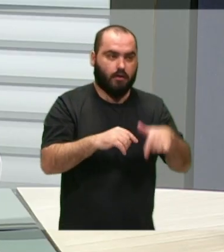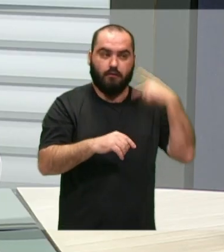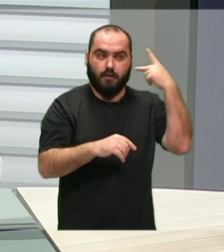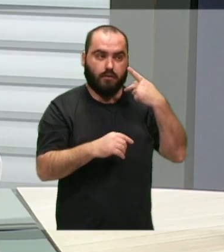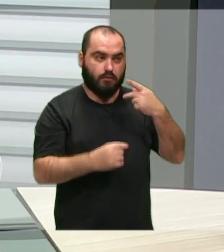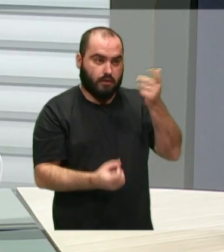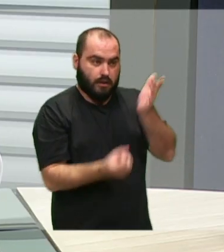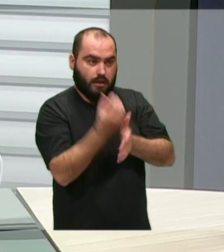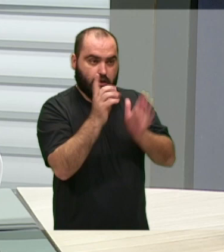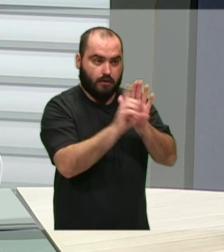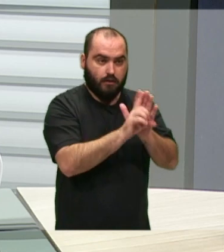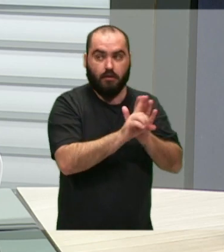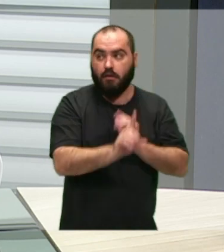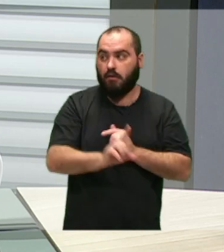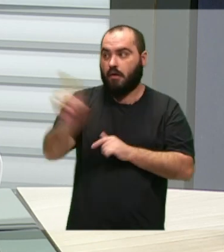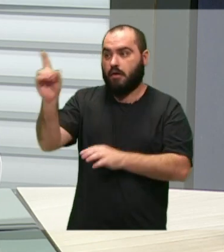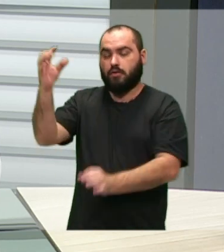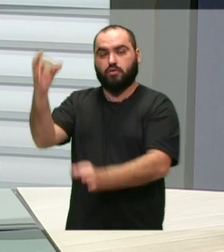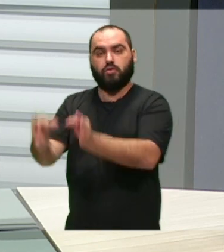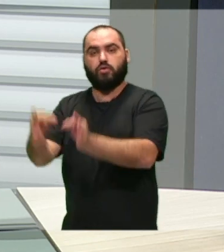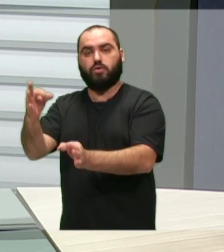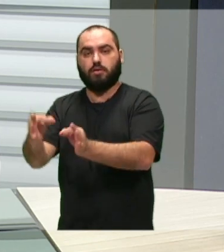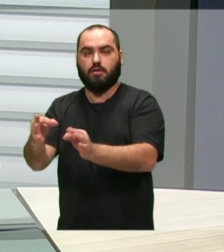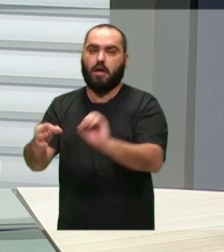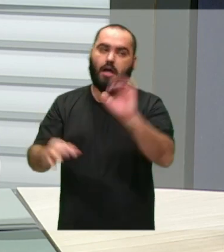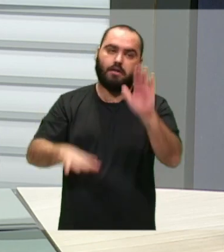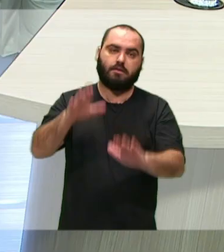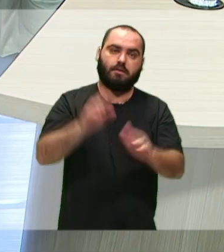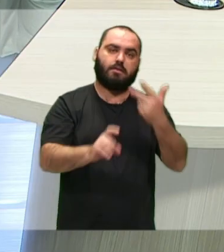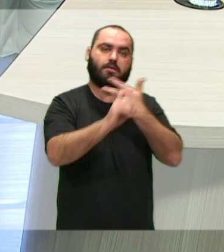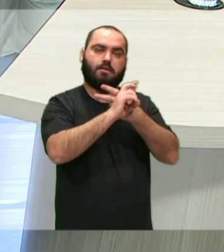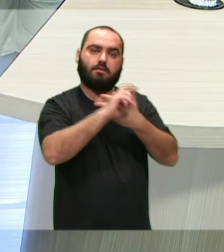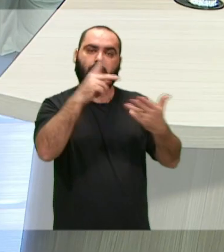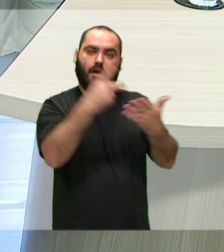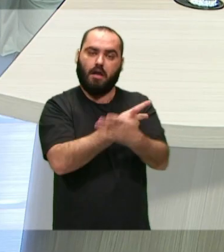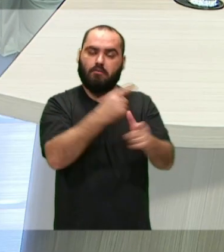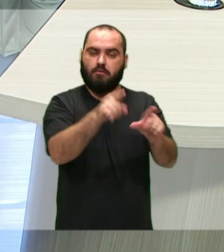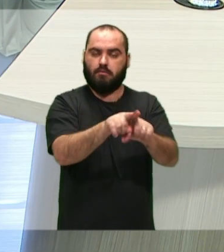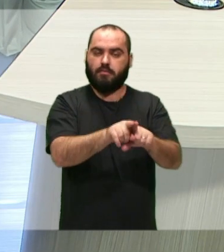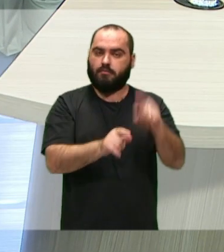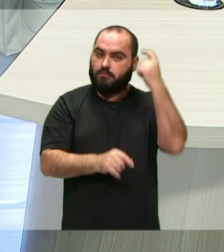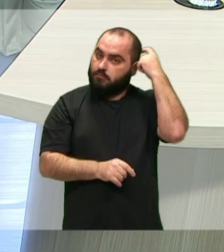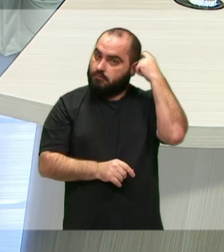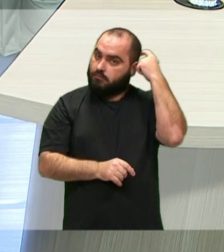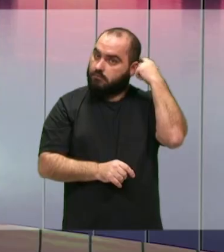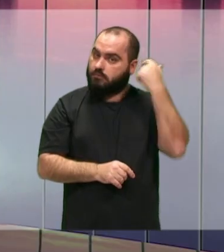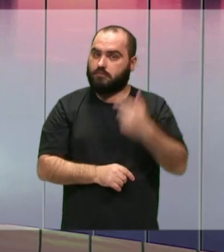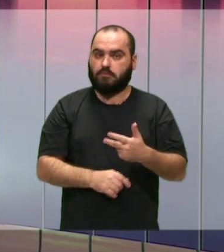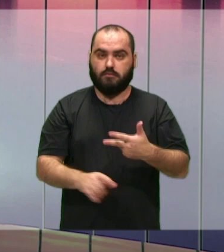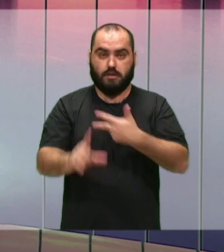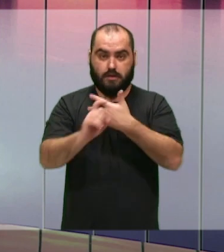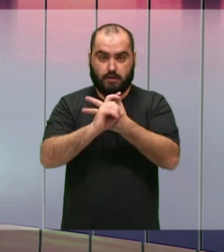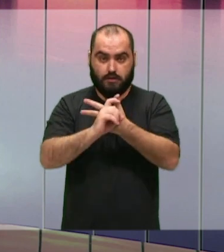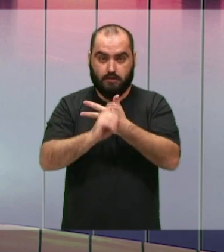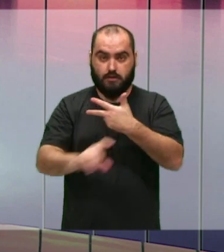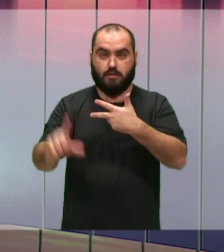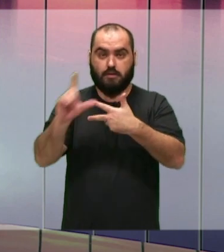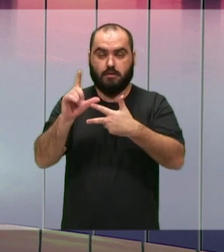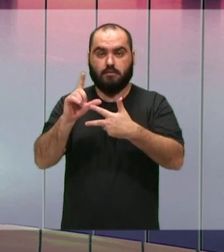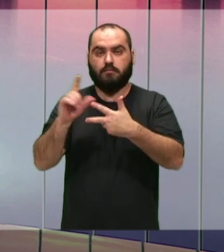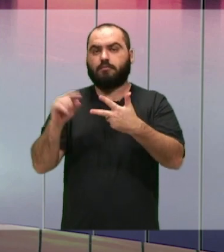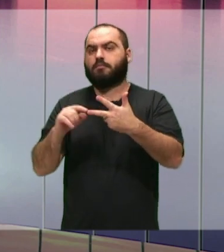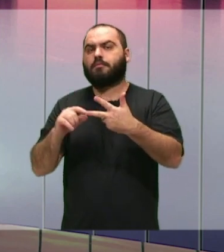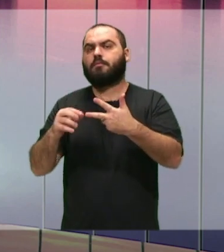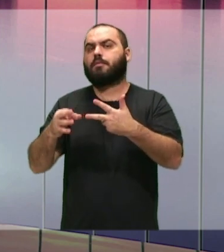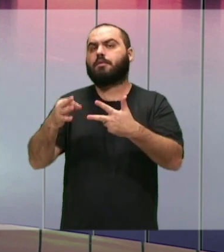também julgar as ações do Executivo que às vezes estão erradas. Presidente, diferente do Legislativo e do Executivo, como que são definidos